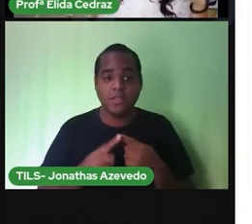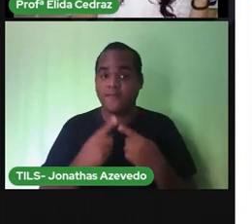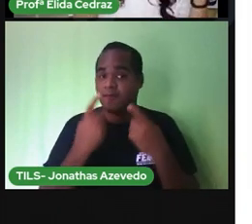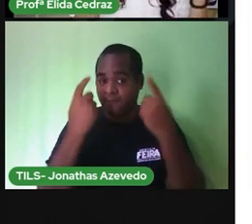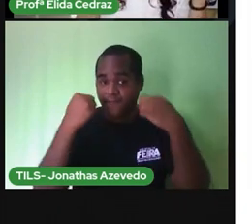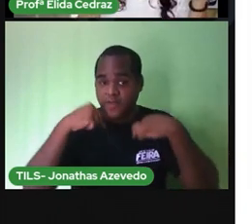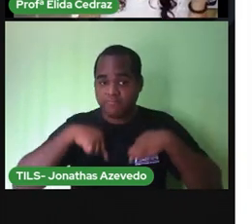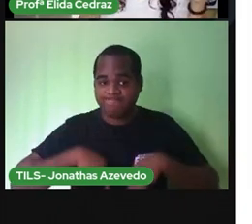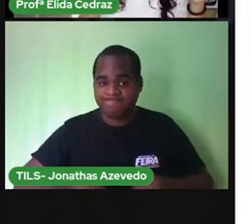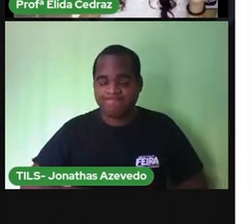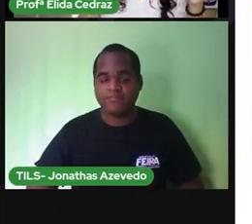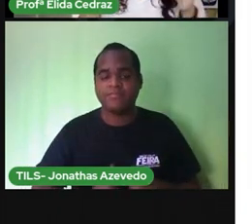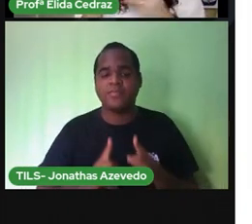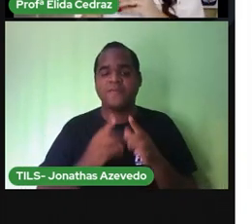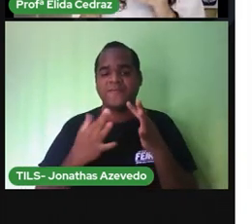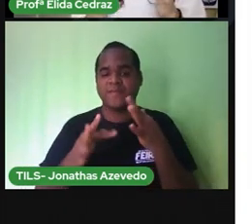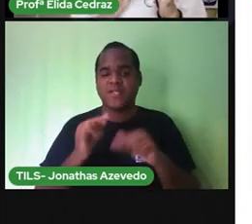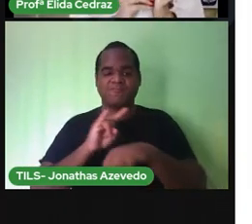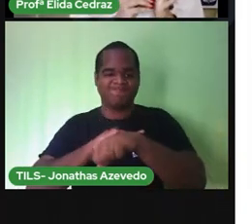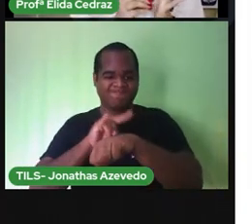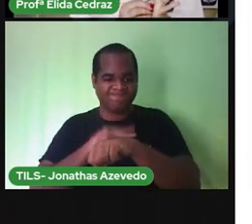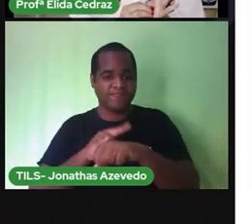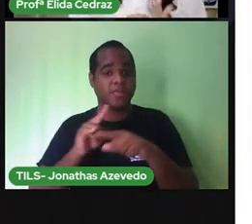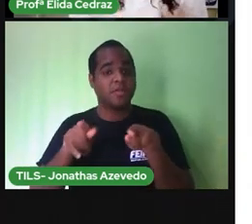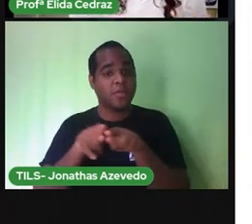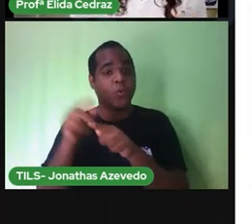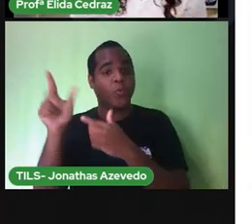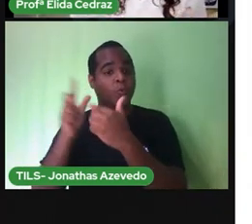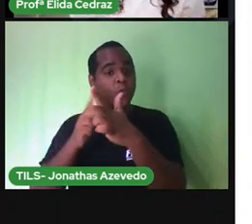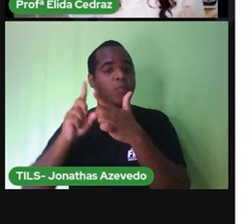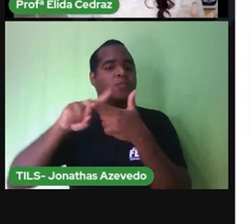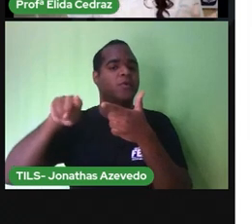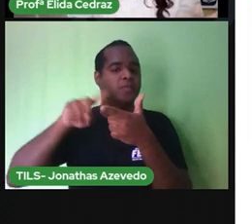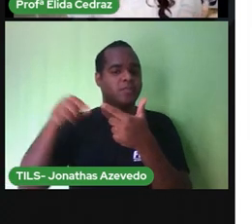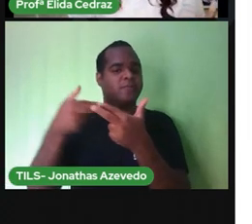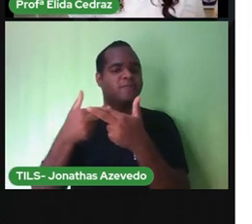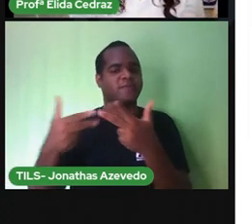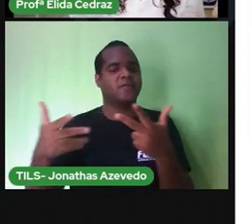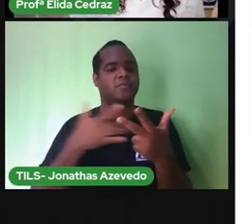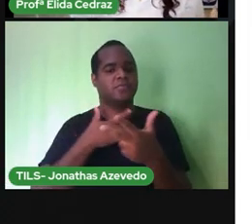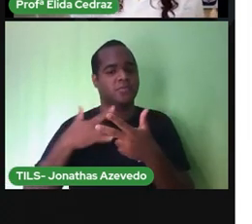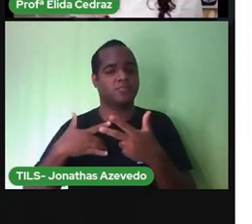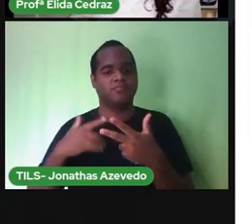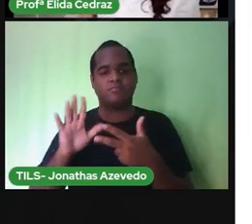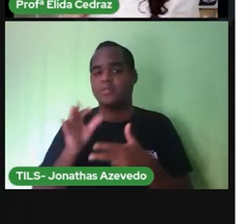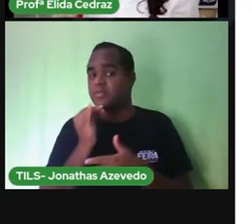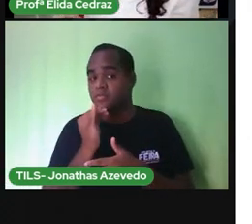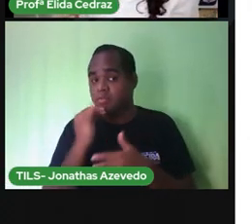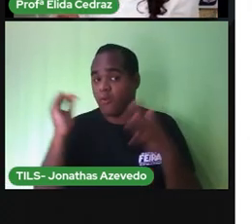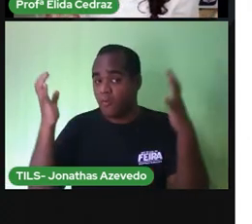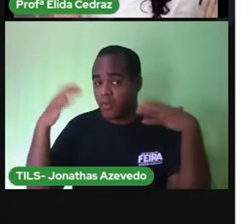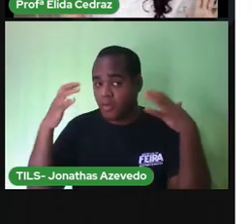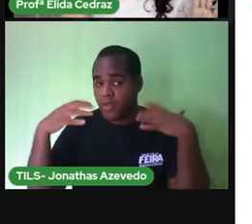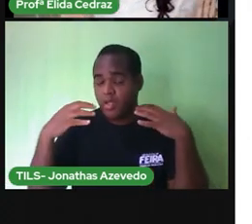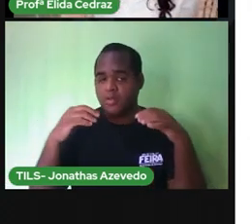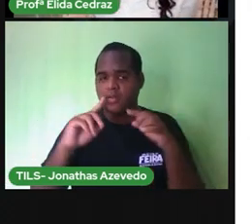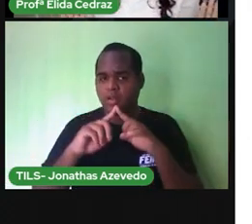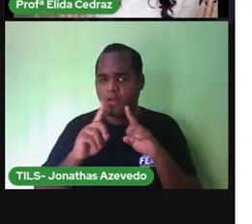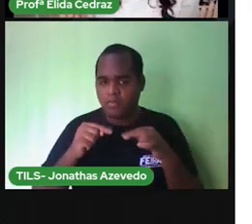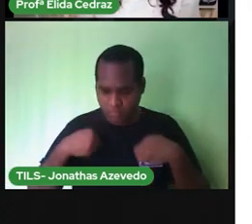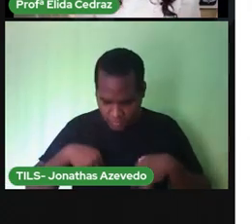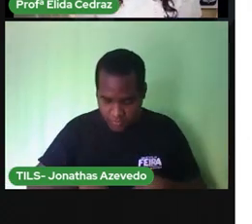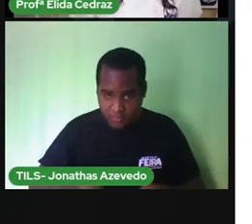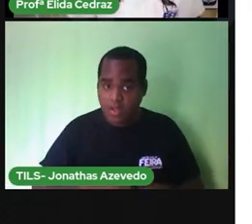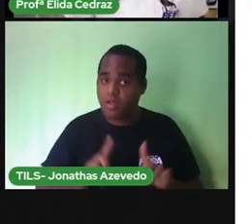e outros problemas de saúde. Lembra que não é a falta de banho que vai dar infecção urinária.